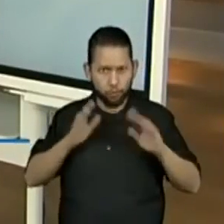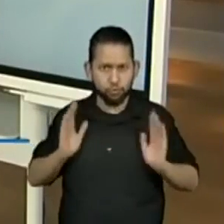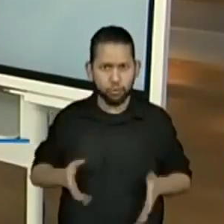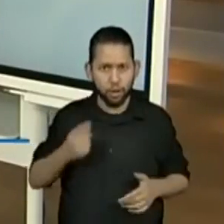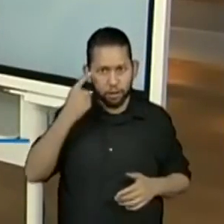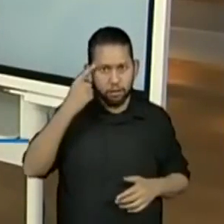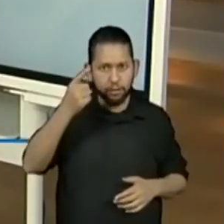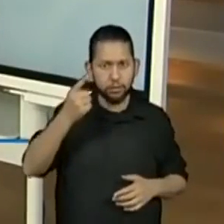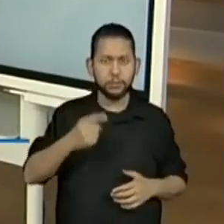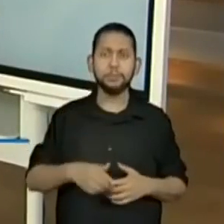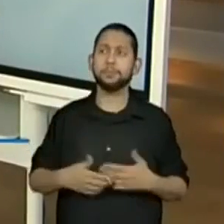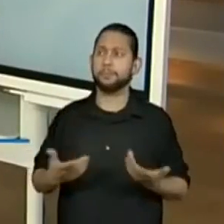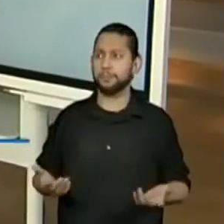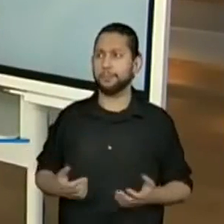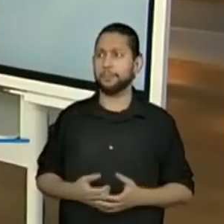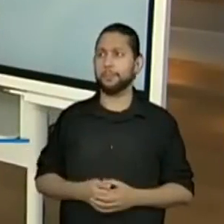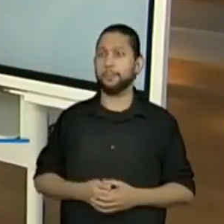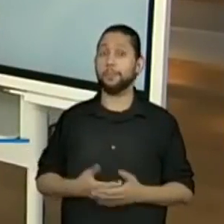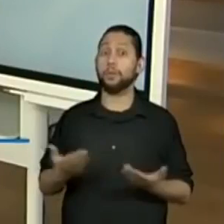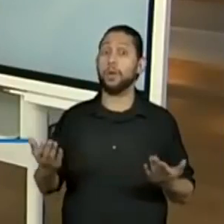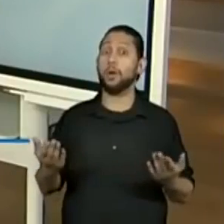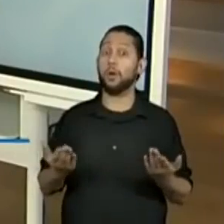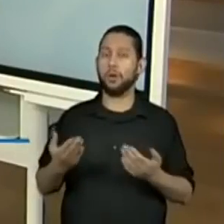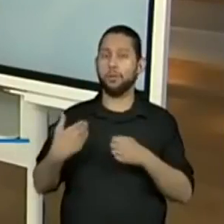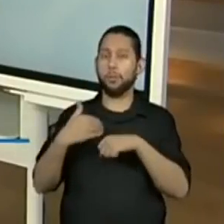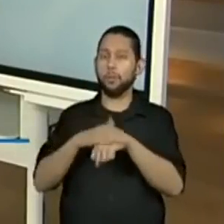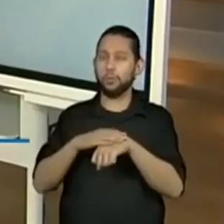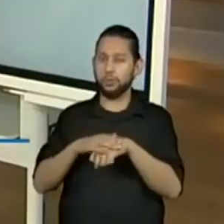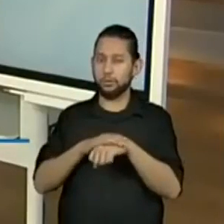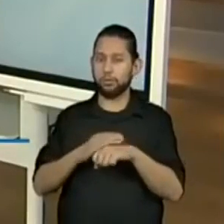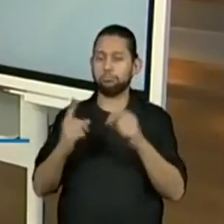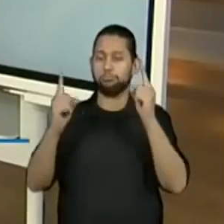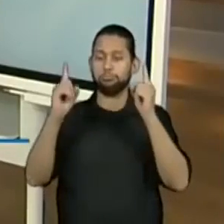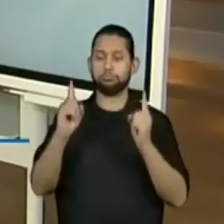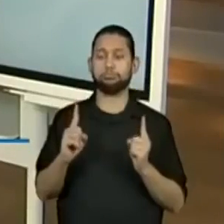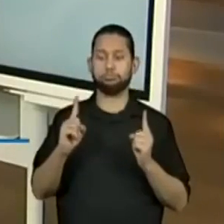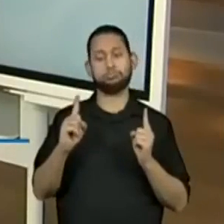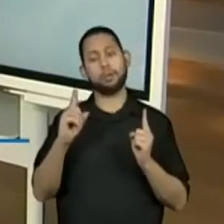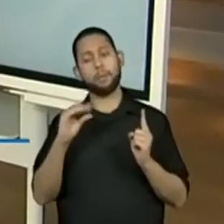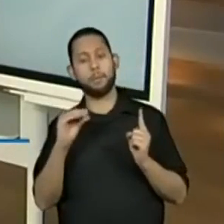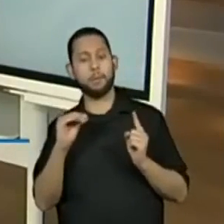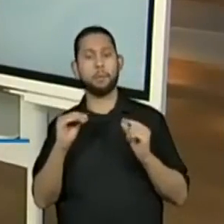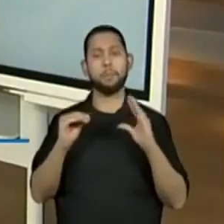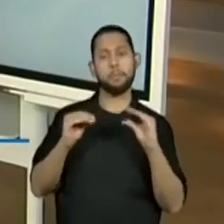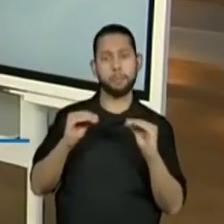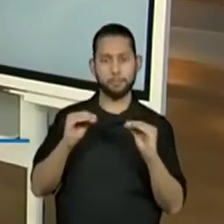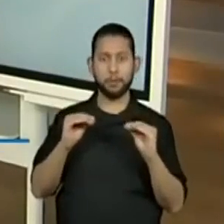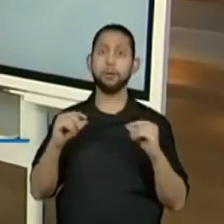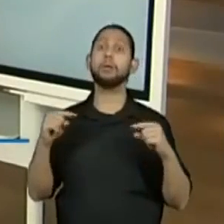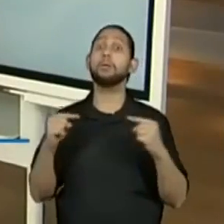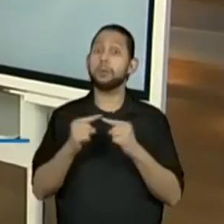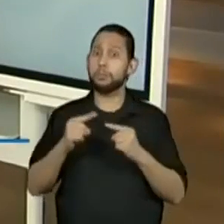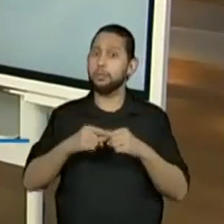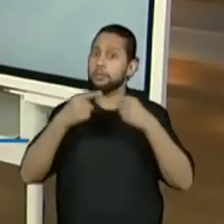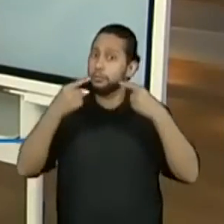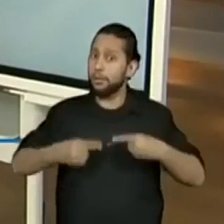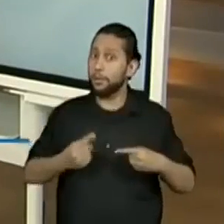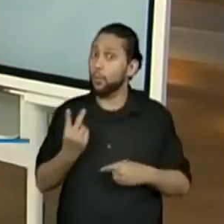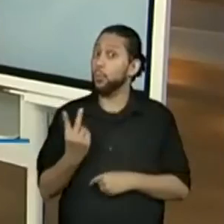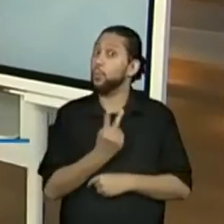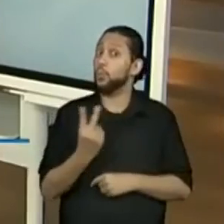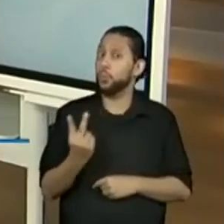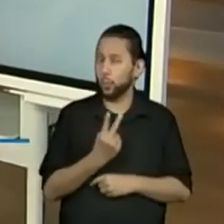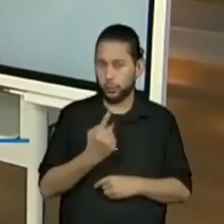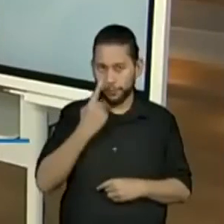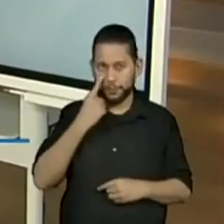acontecer. Mas a gente vai ler então o diálogo em que acontece desafios, um desafio matemático entre o Gabriel e a Natália. Vamos